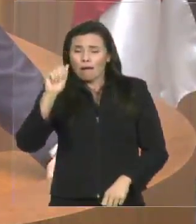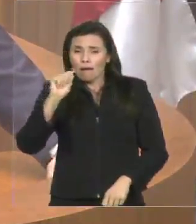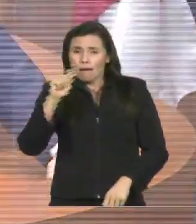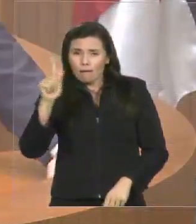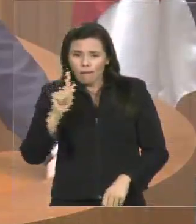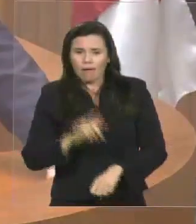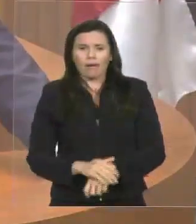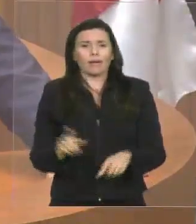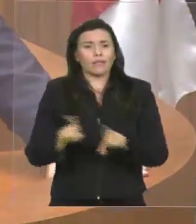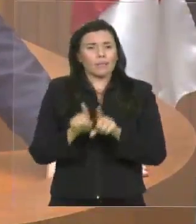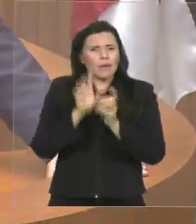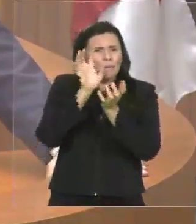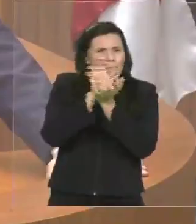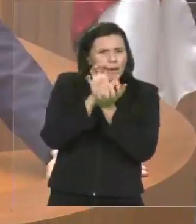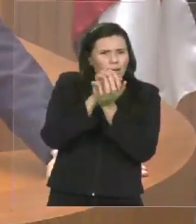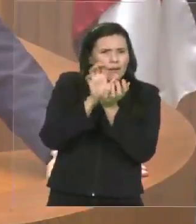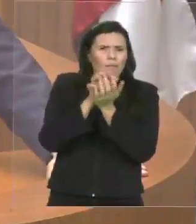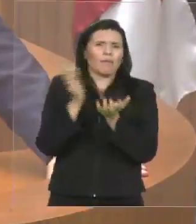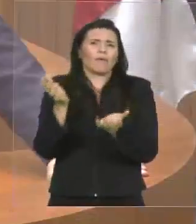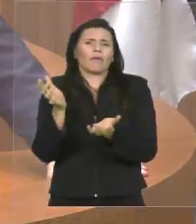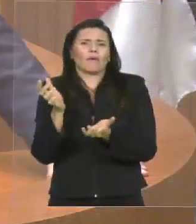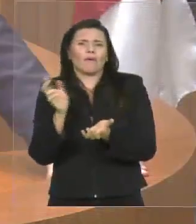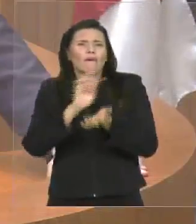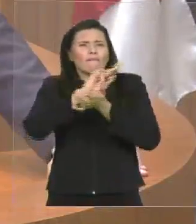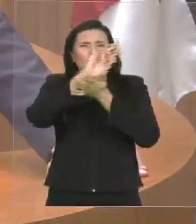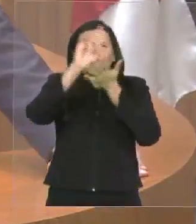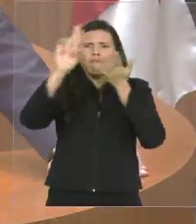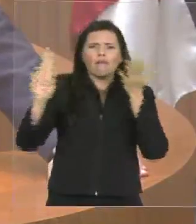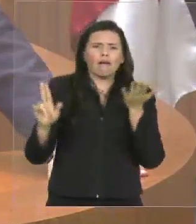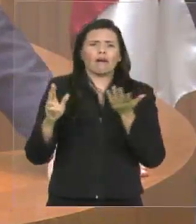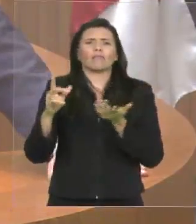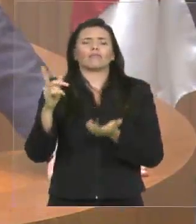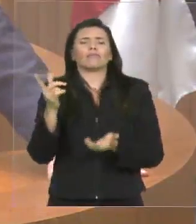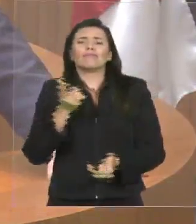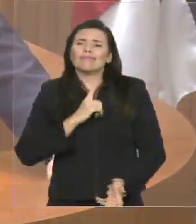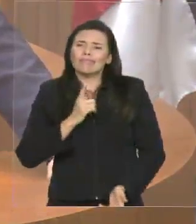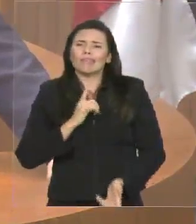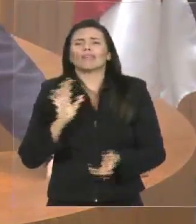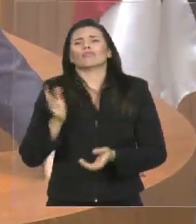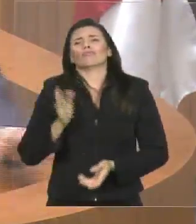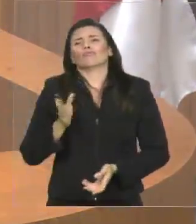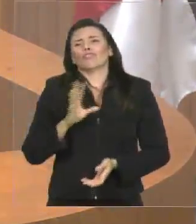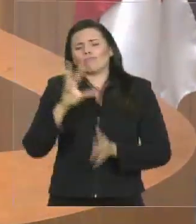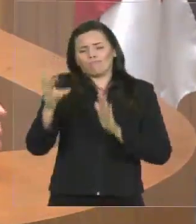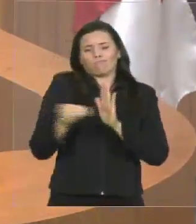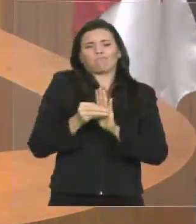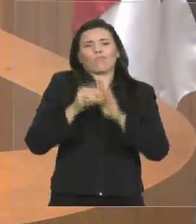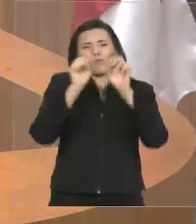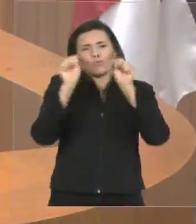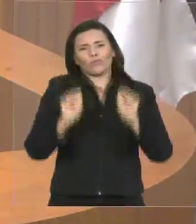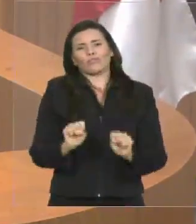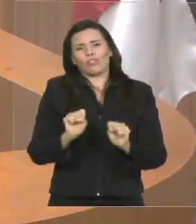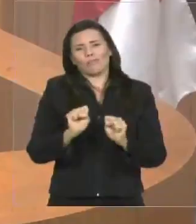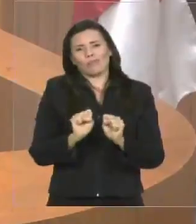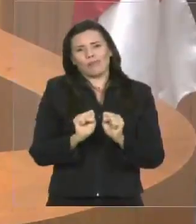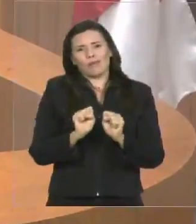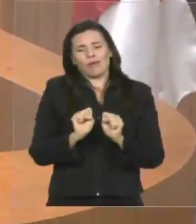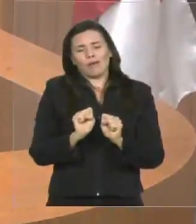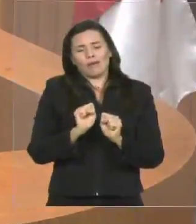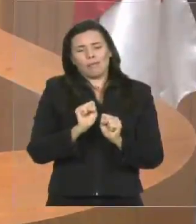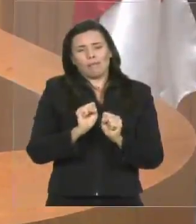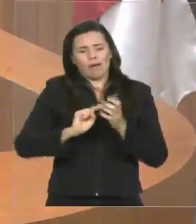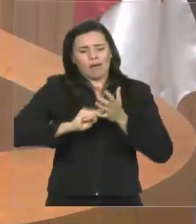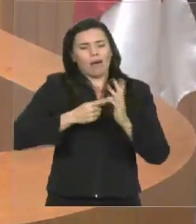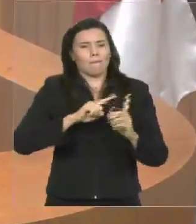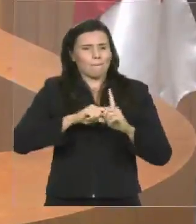possibilidades para o nosso estudante maranhense. E é legal, é uma política afirmativa, de modo que eu convido,